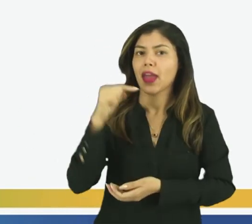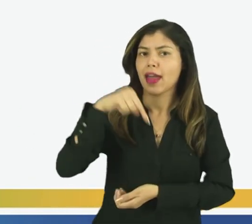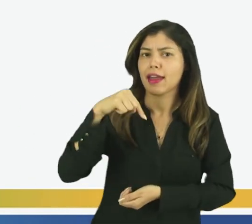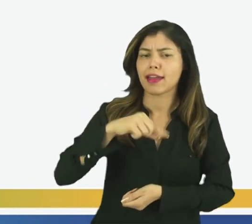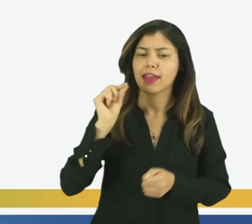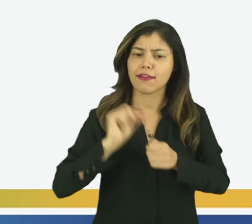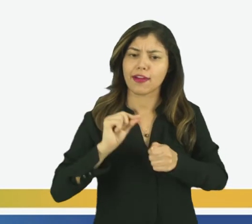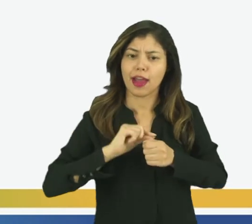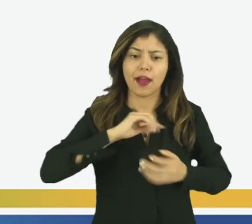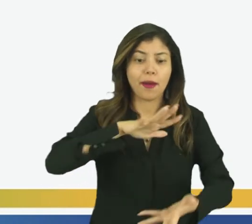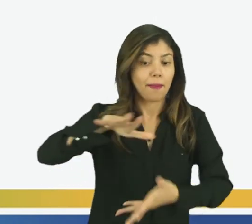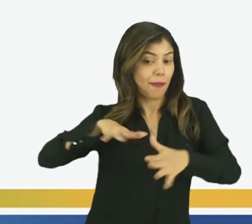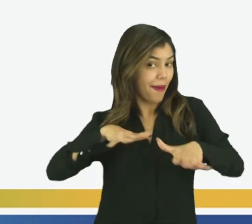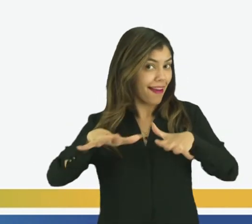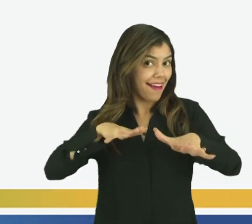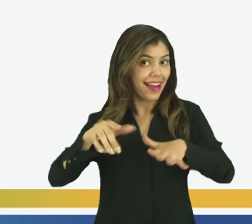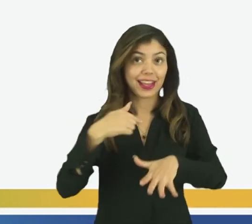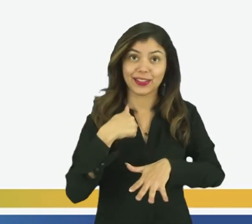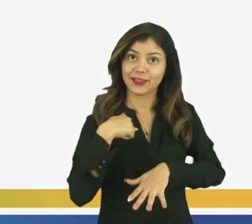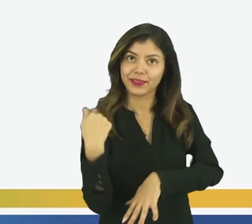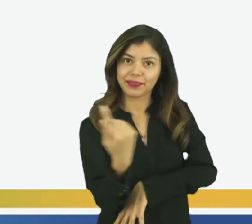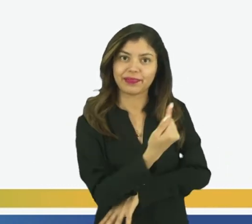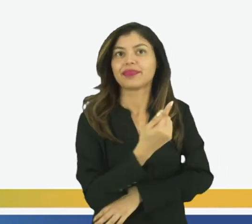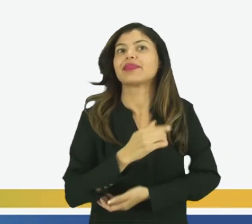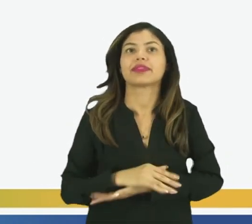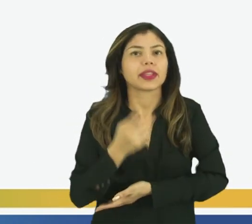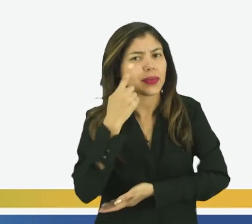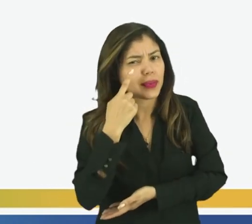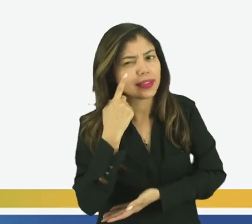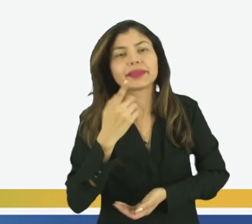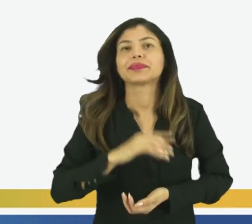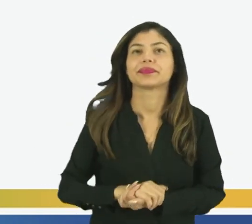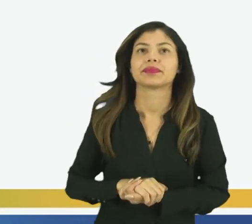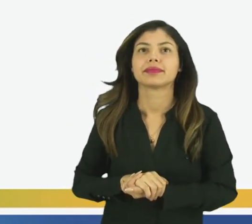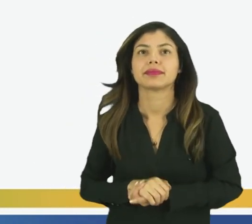quem faz o mexe-mexe somos nós! Dá só uma olhada!